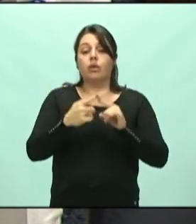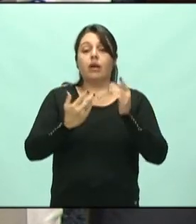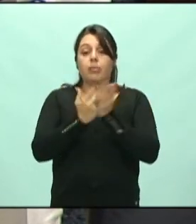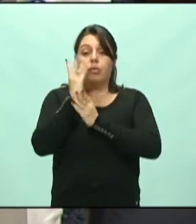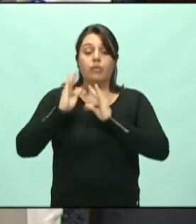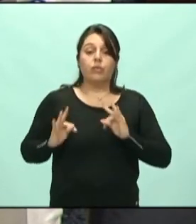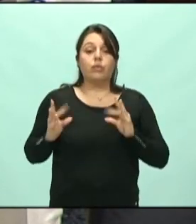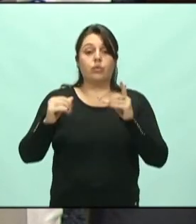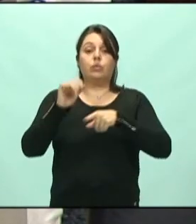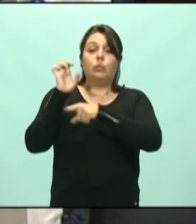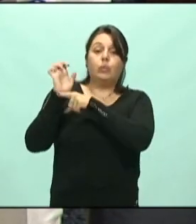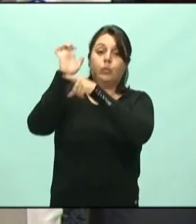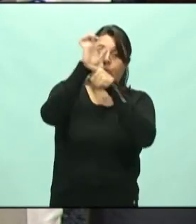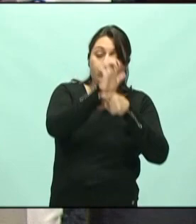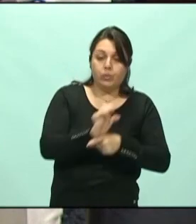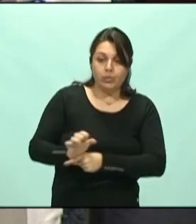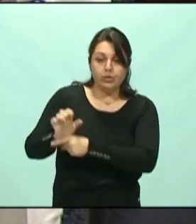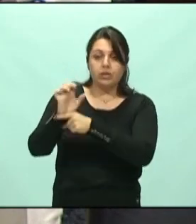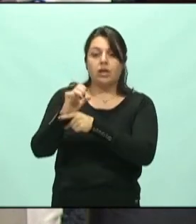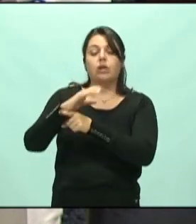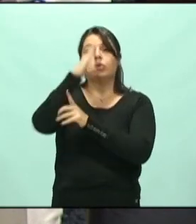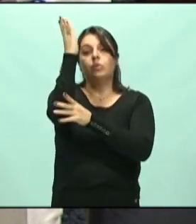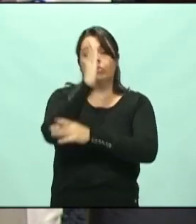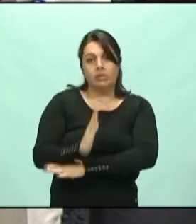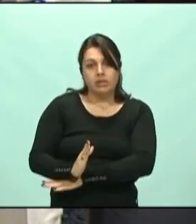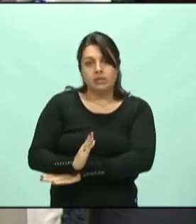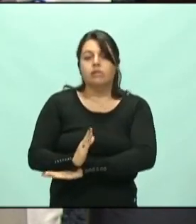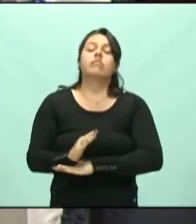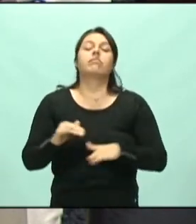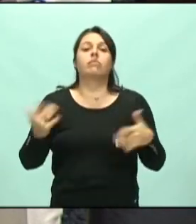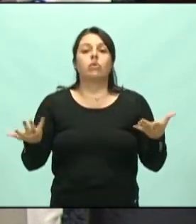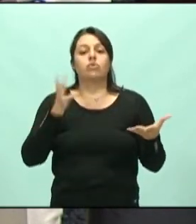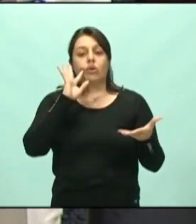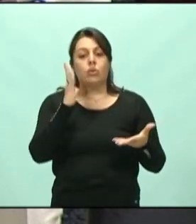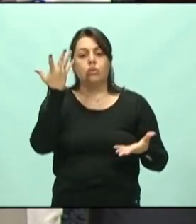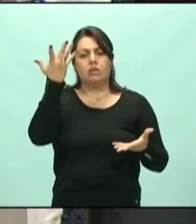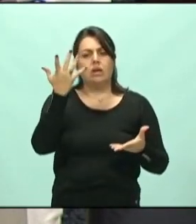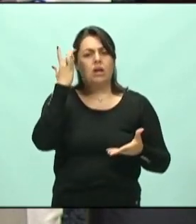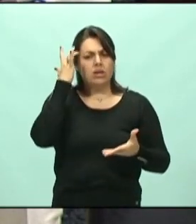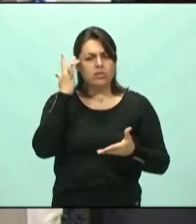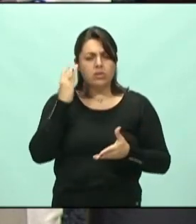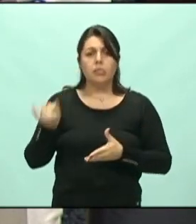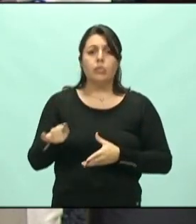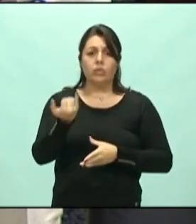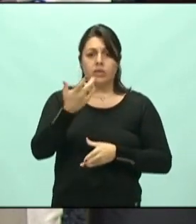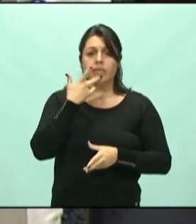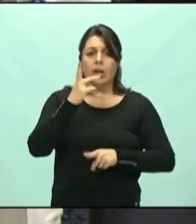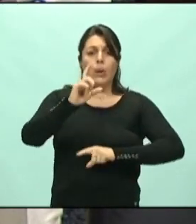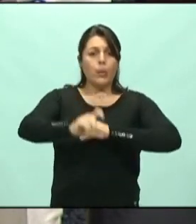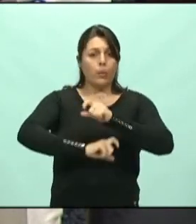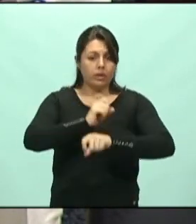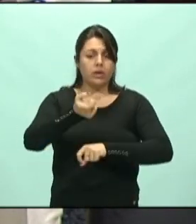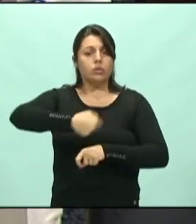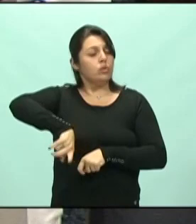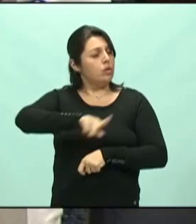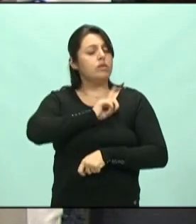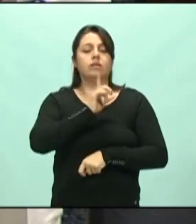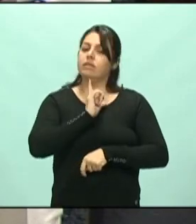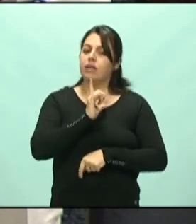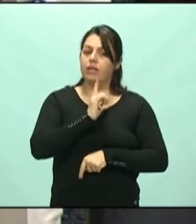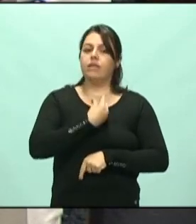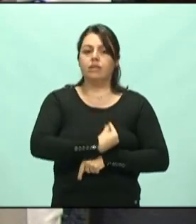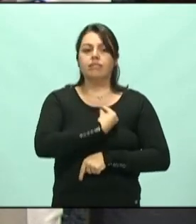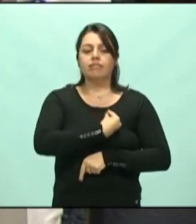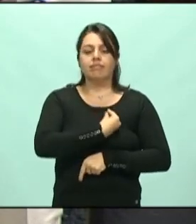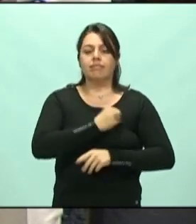aprovação de todos os estados da União. E, hoje, aconteceu um fato, acho que é muito importante também relatar. Hoje, nós estivemos lá